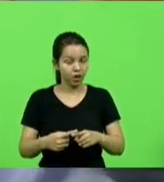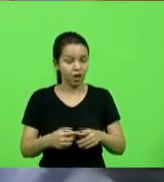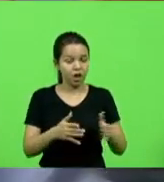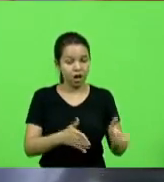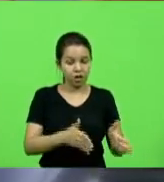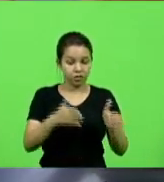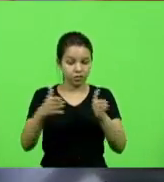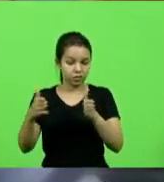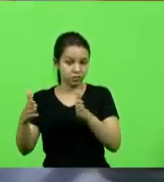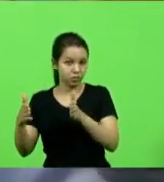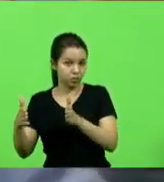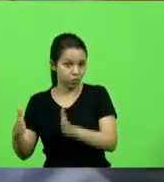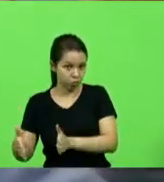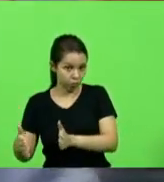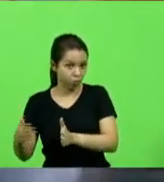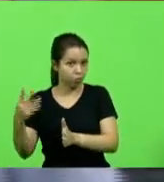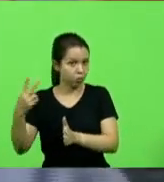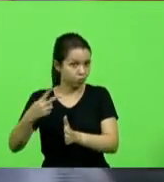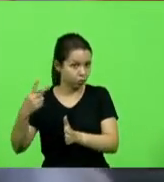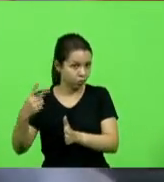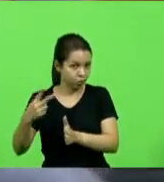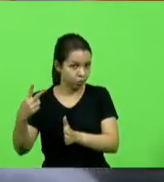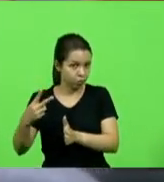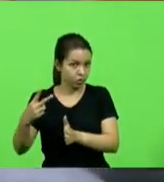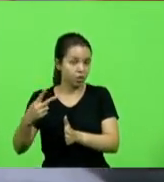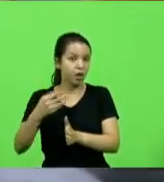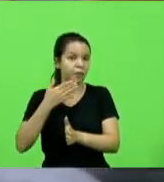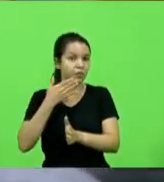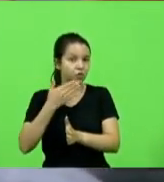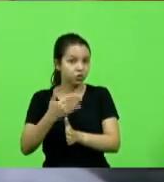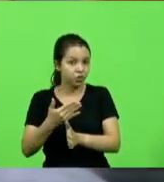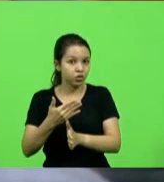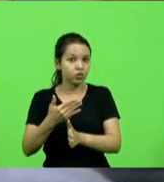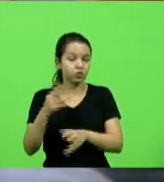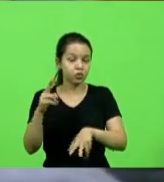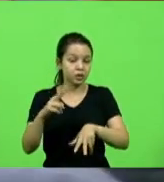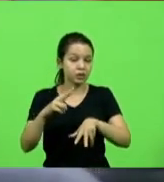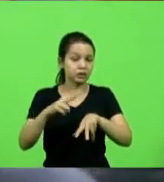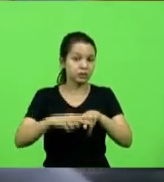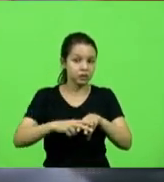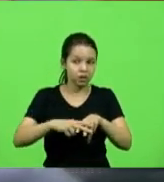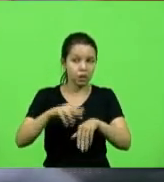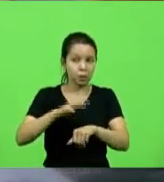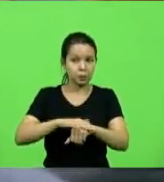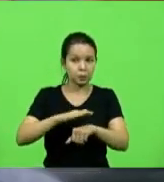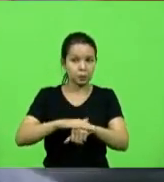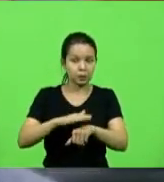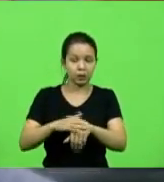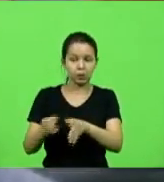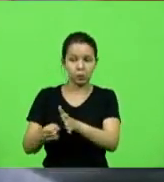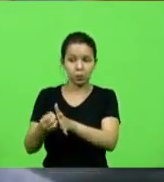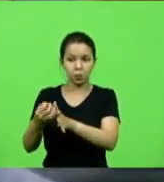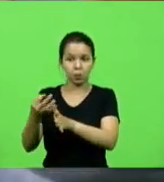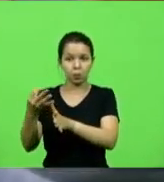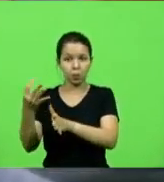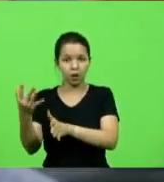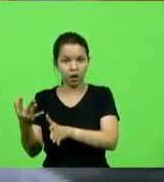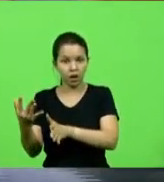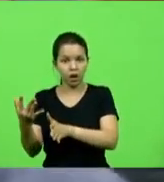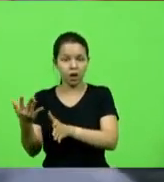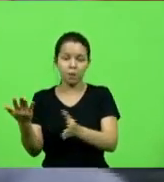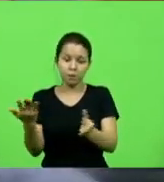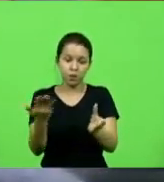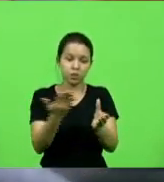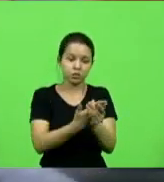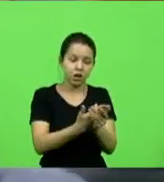incorporou e que daí veio esse pedido de prisão de várias pessoas, trata-se do mesmo processo